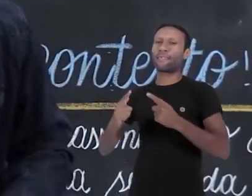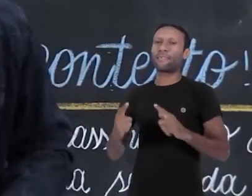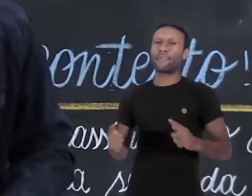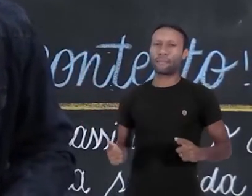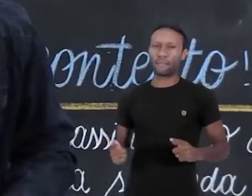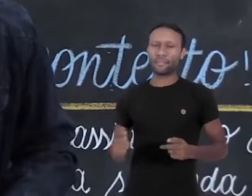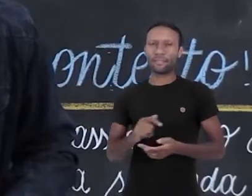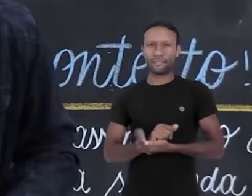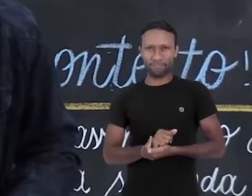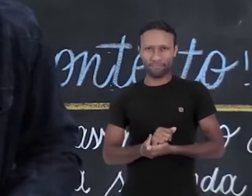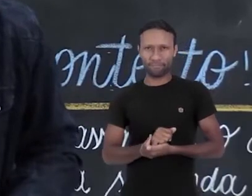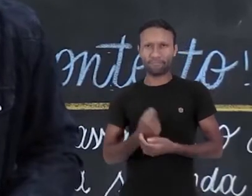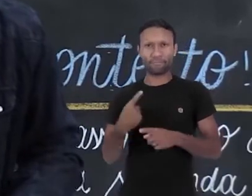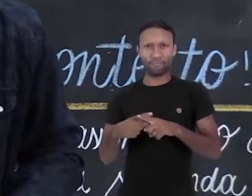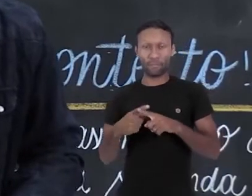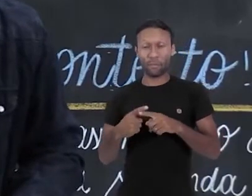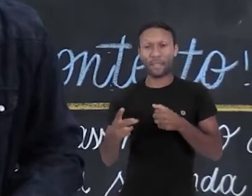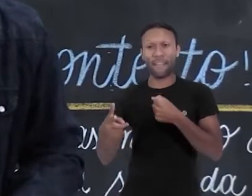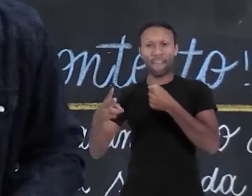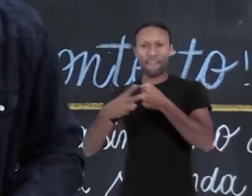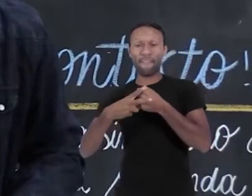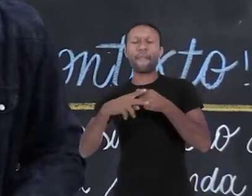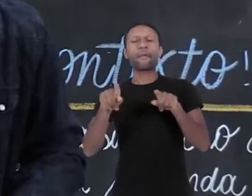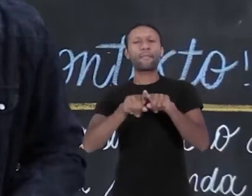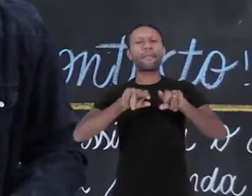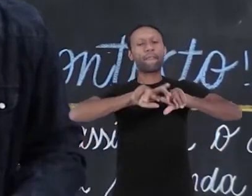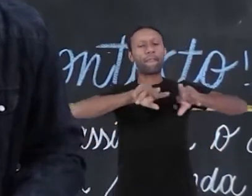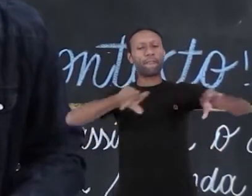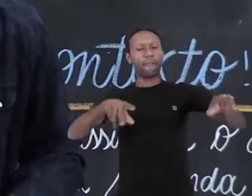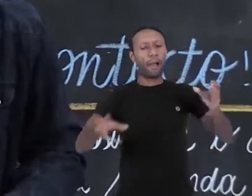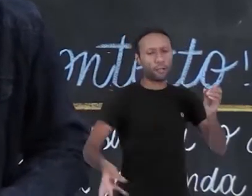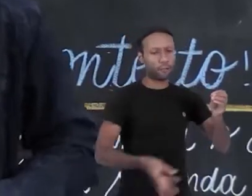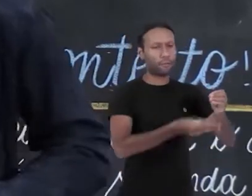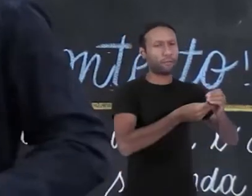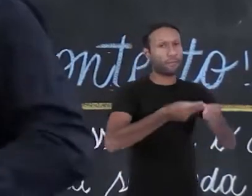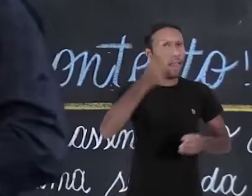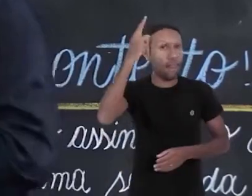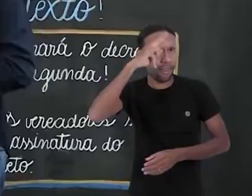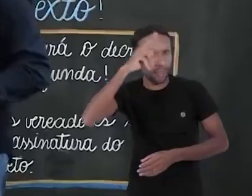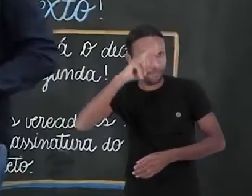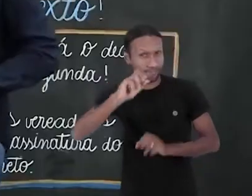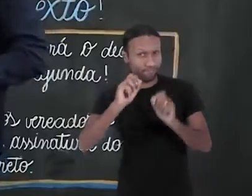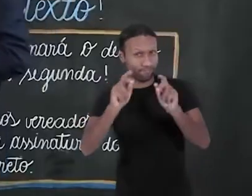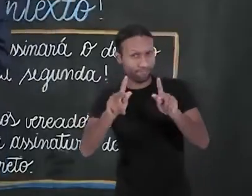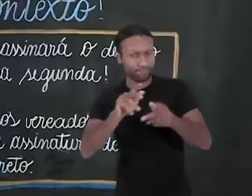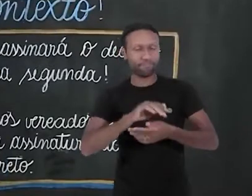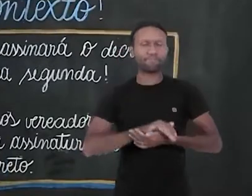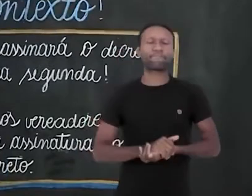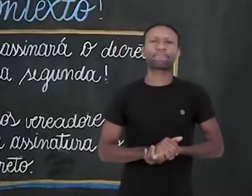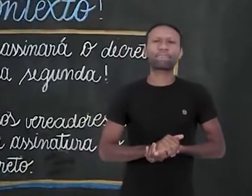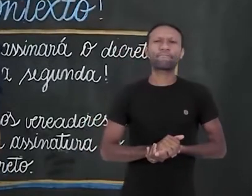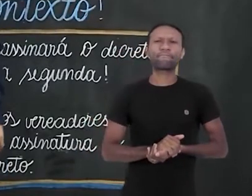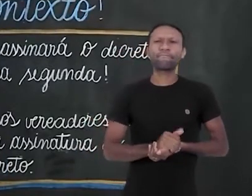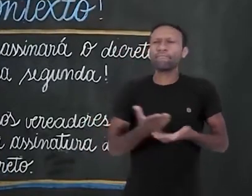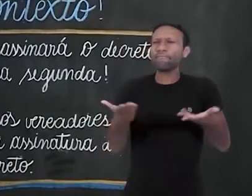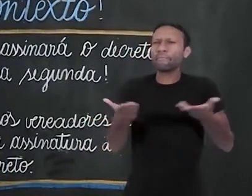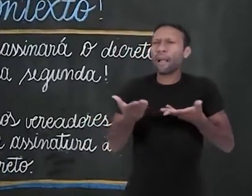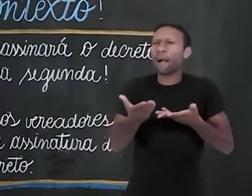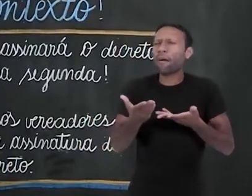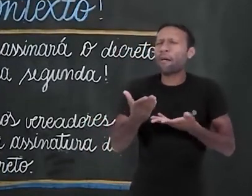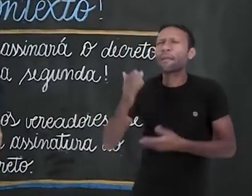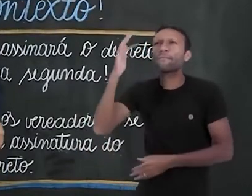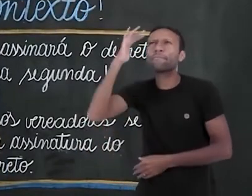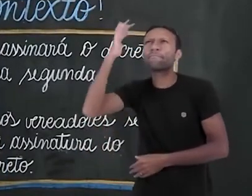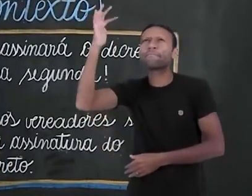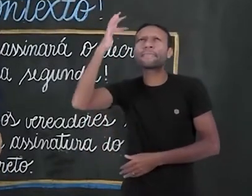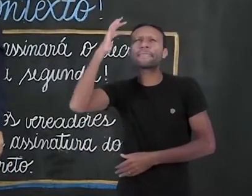organização de sujeito, verbo e complemento. Lembra disso, ok? Sujeito não é sempre pessoa. Então, vamos pensar que eu preciso identificar